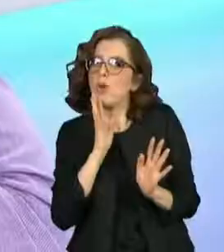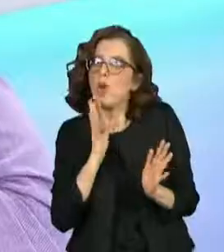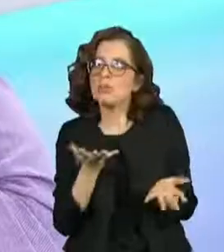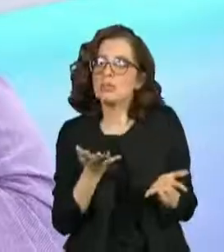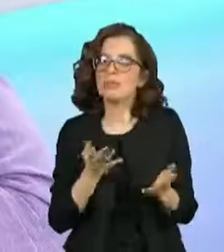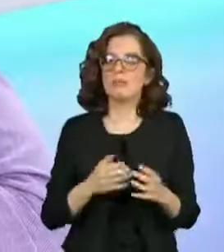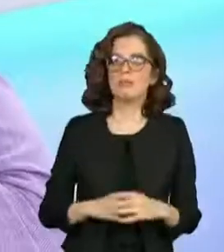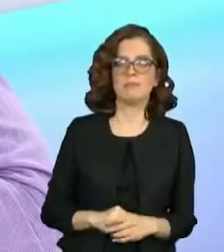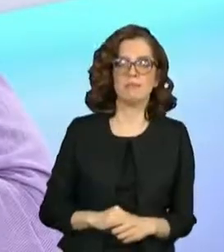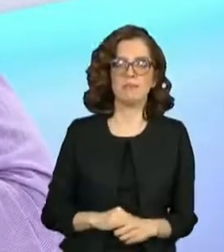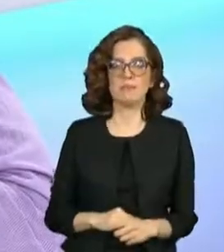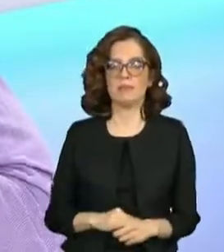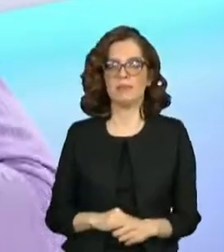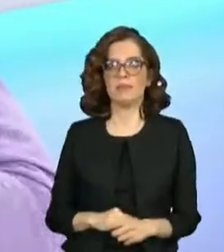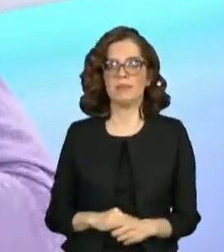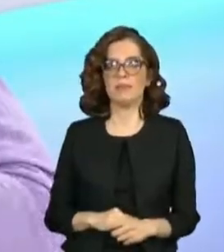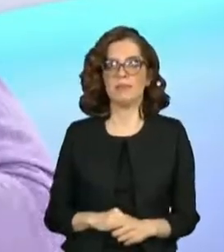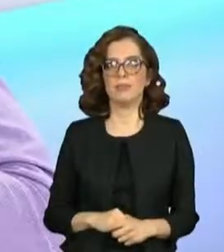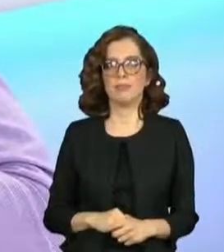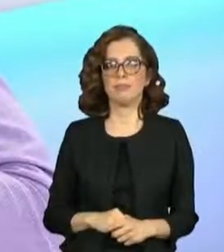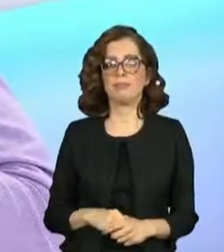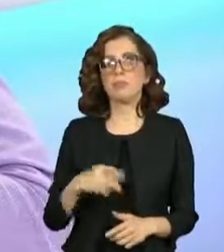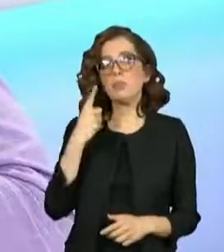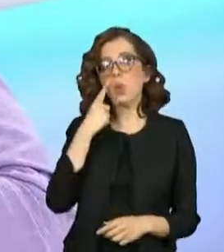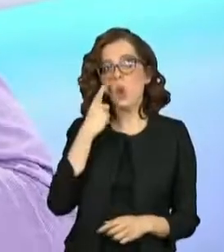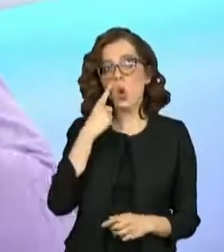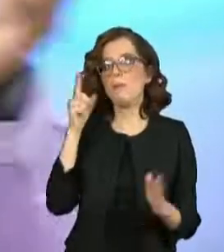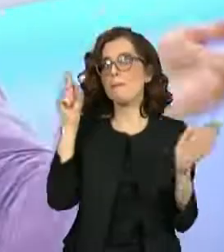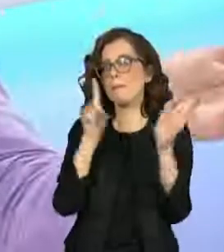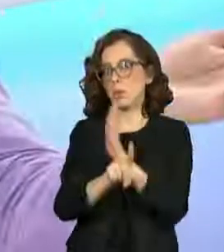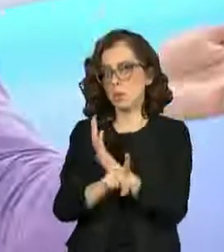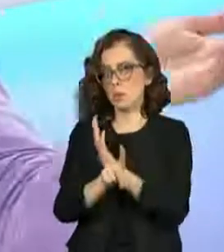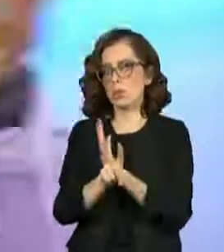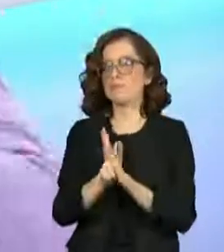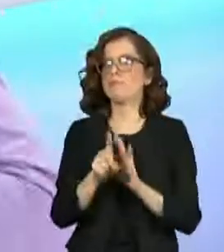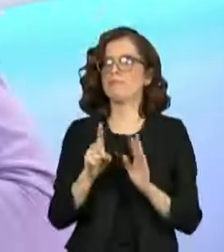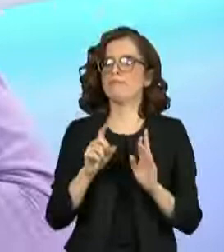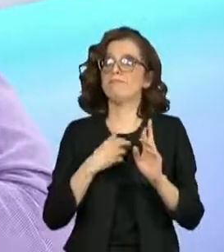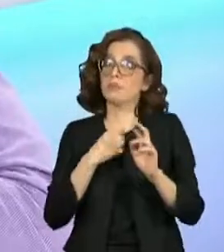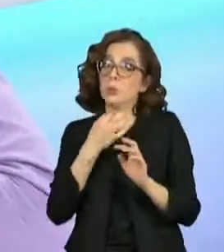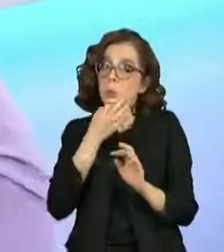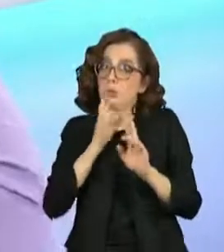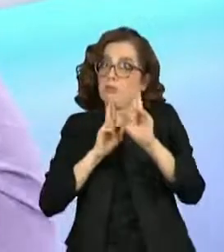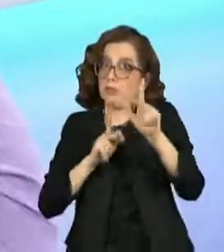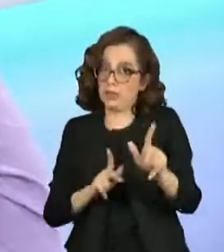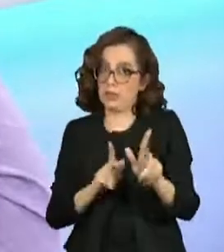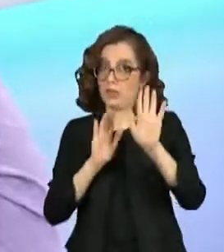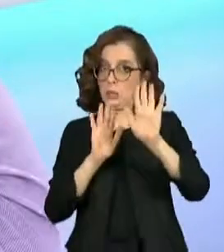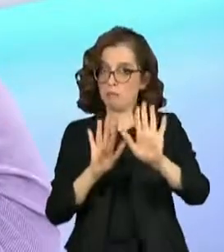Minuto, para falar a verdade, eu não vou fazer uma pergunta sobre imposta. Eu vou voltar na pergunta da Malu.